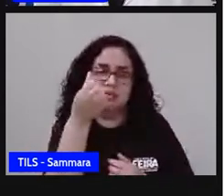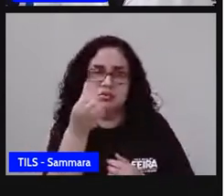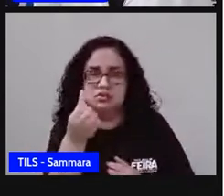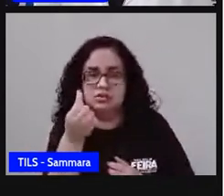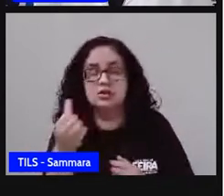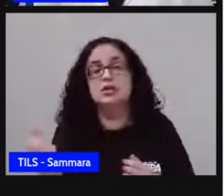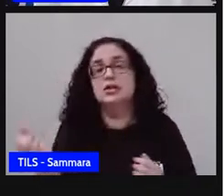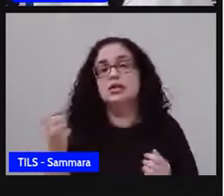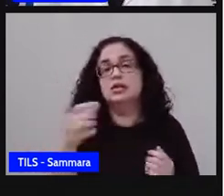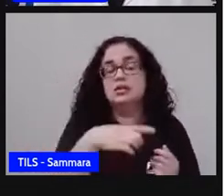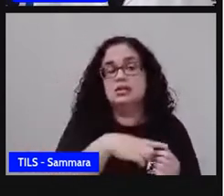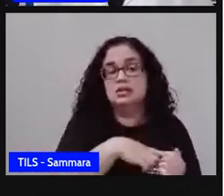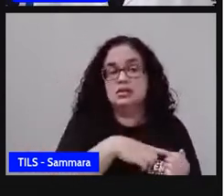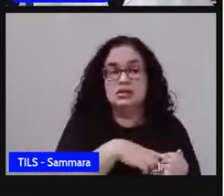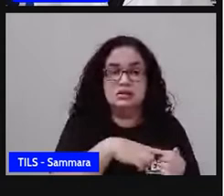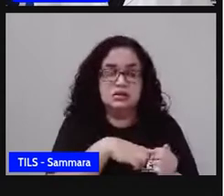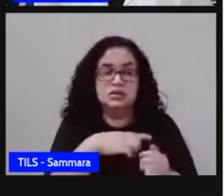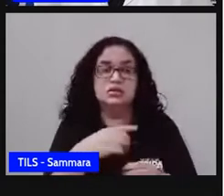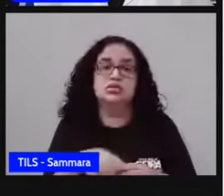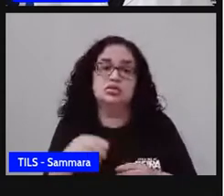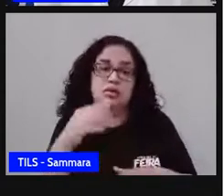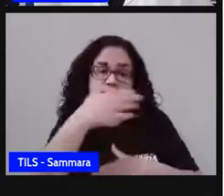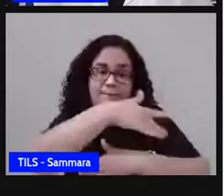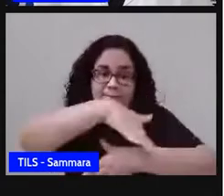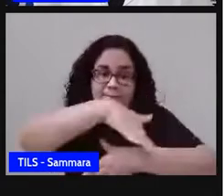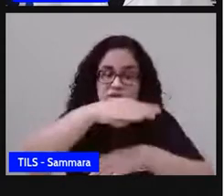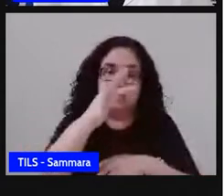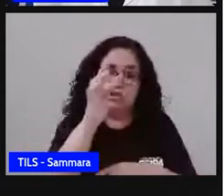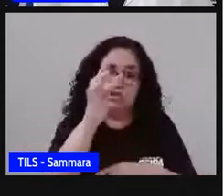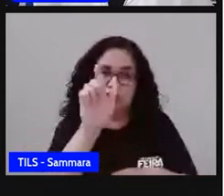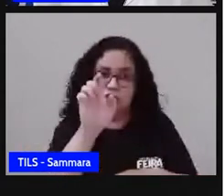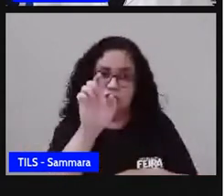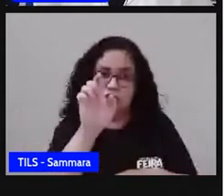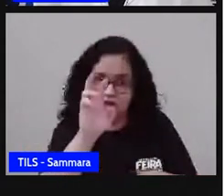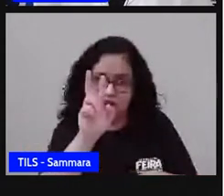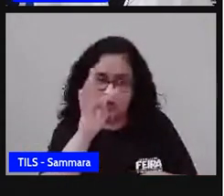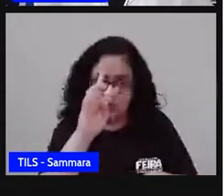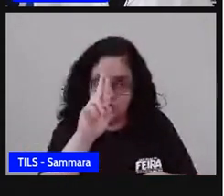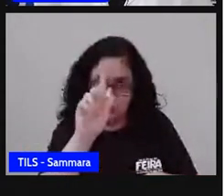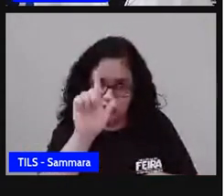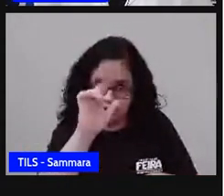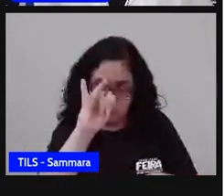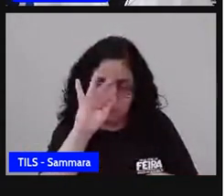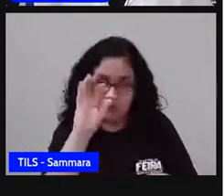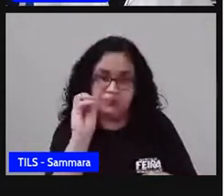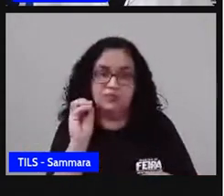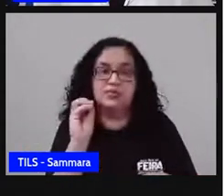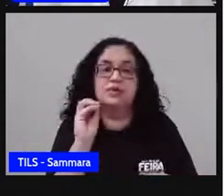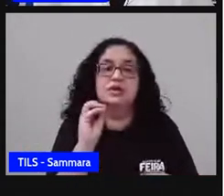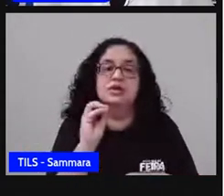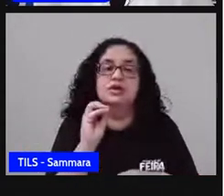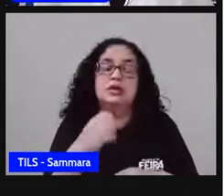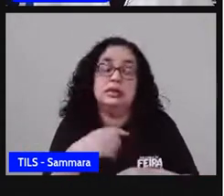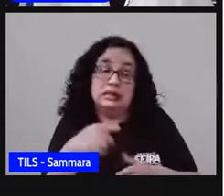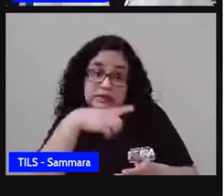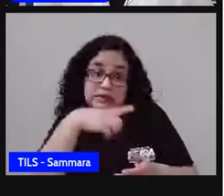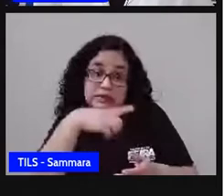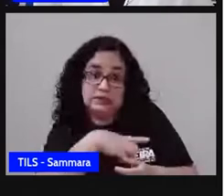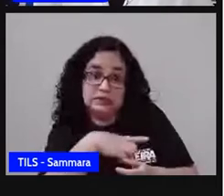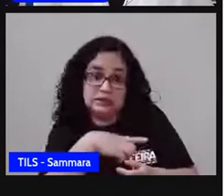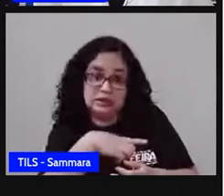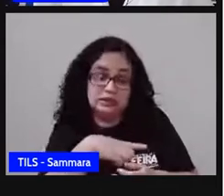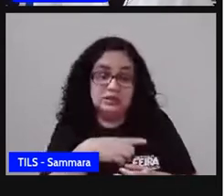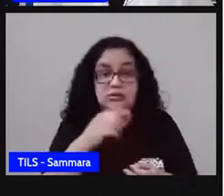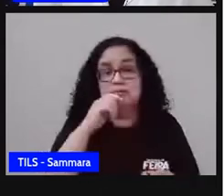de administração de empresa na Fundação Getúlio Vargas, no Rio de Janeiro, na Candelária, e me propus a sair